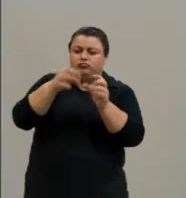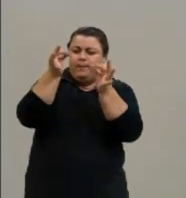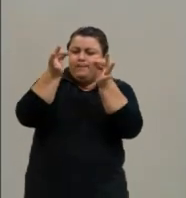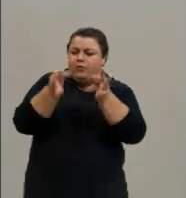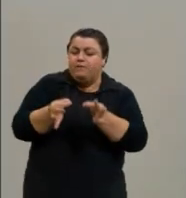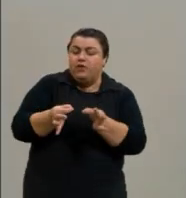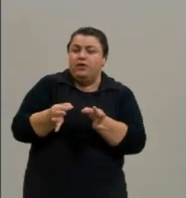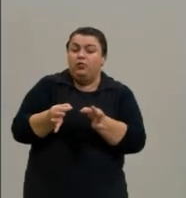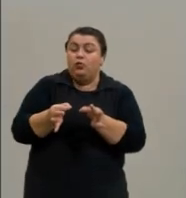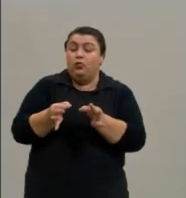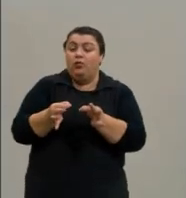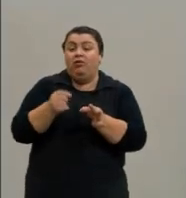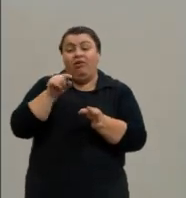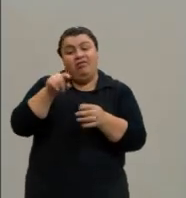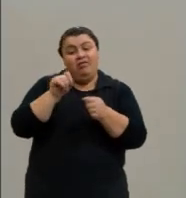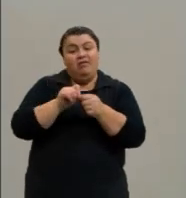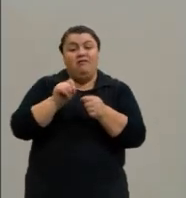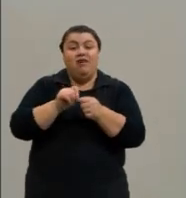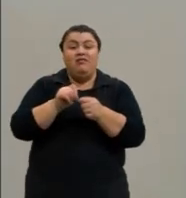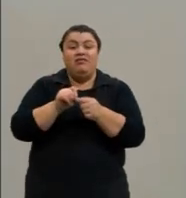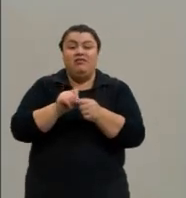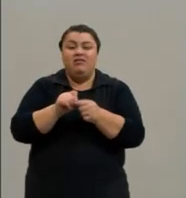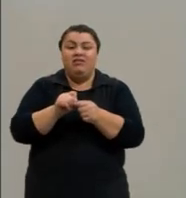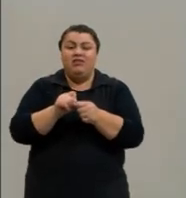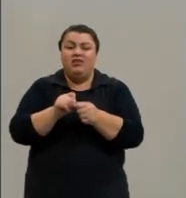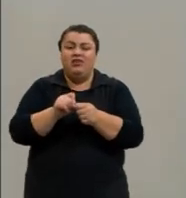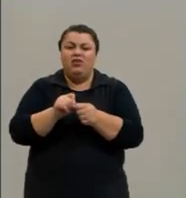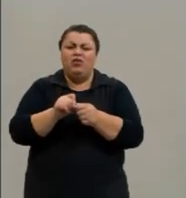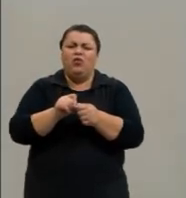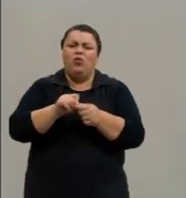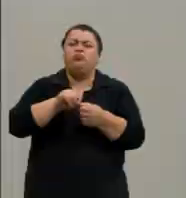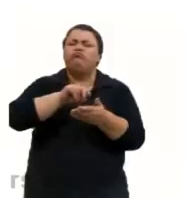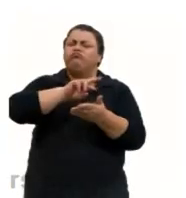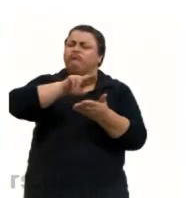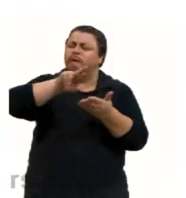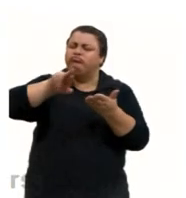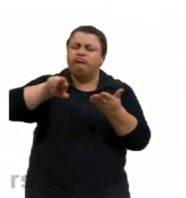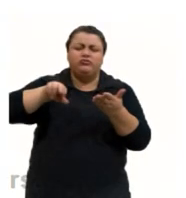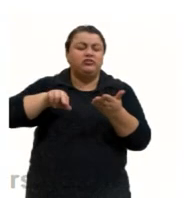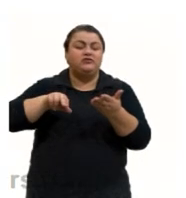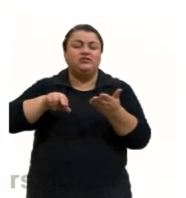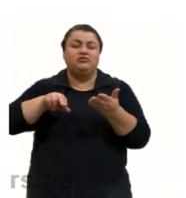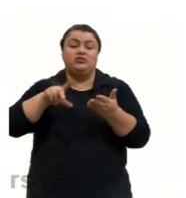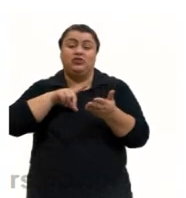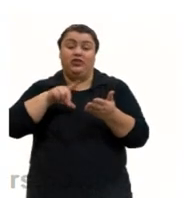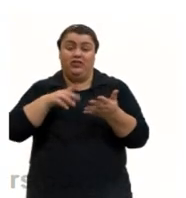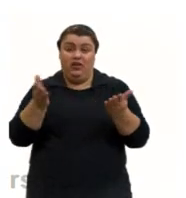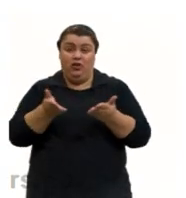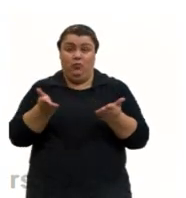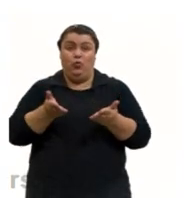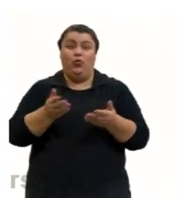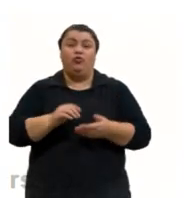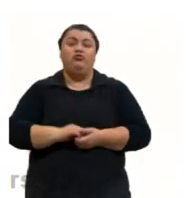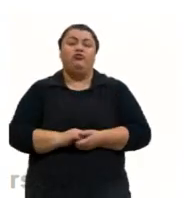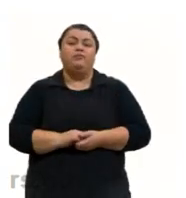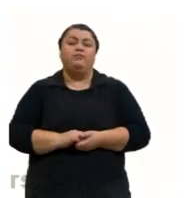perfeitamente. E assim formavam essas N substâncias que nós temos, né, tão complexas muitas vezes.